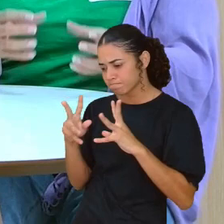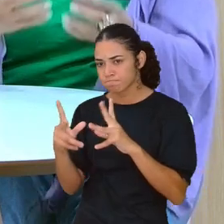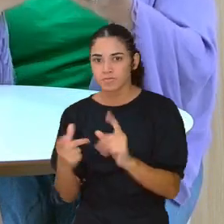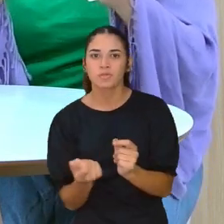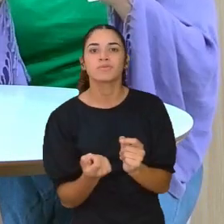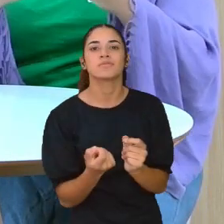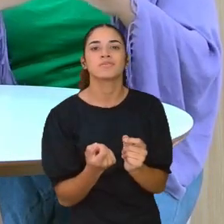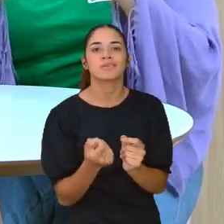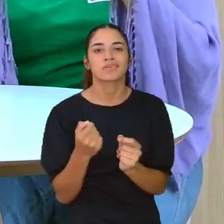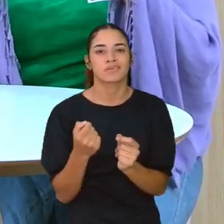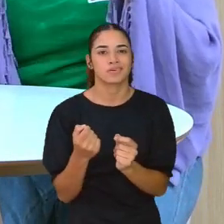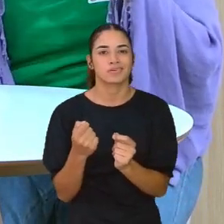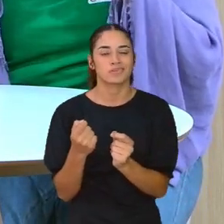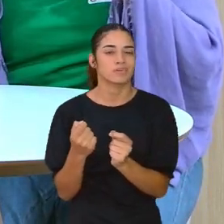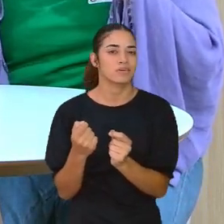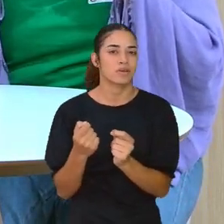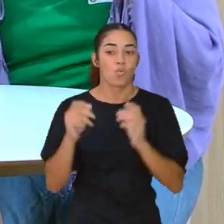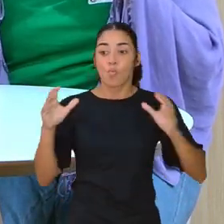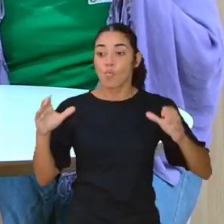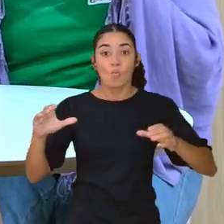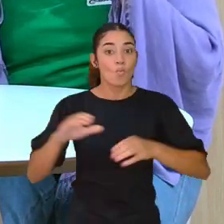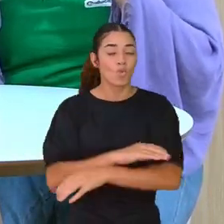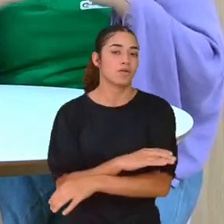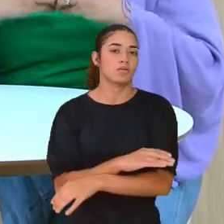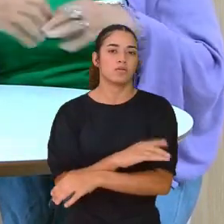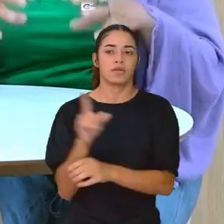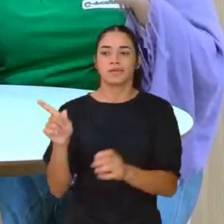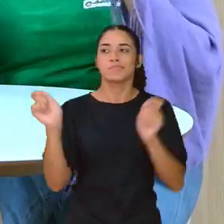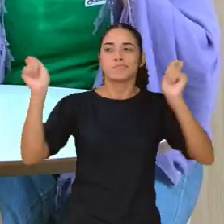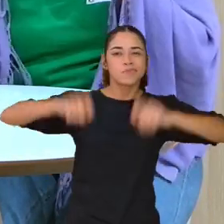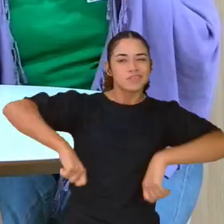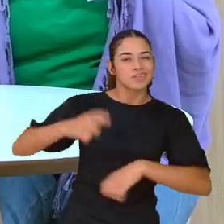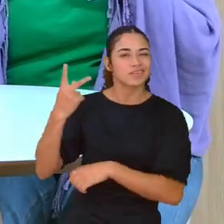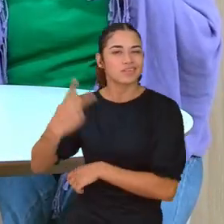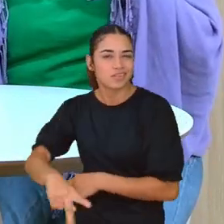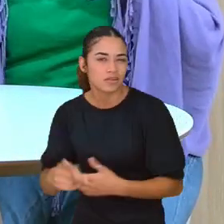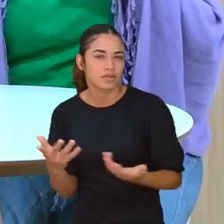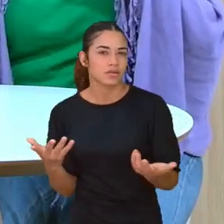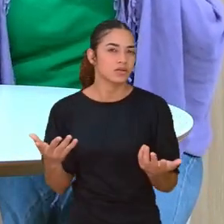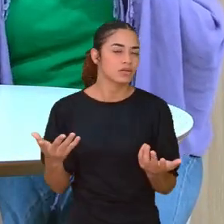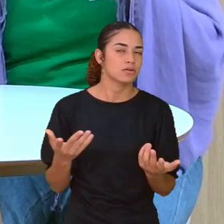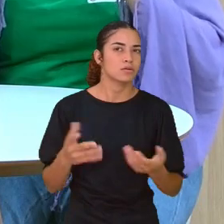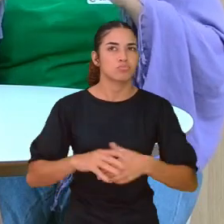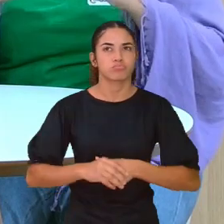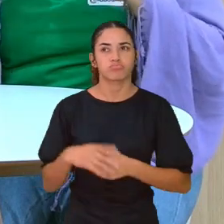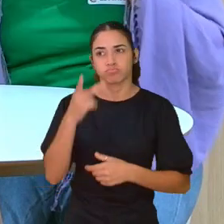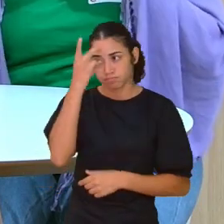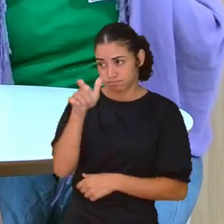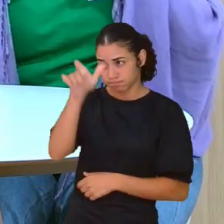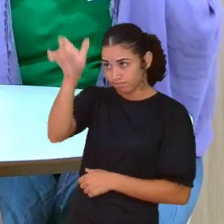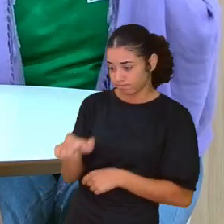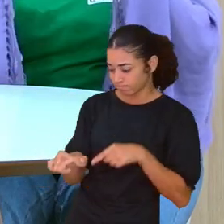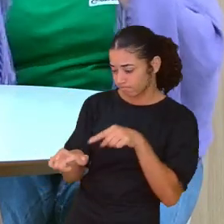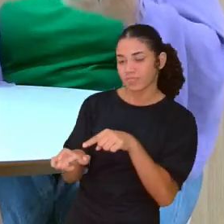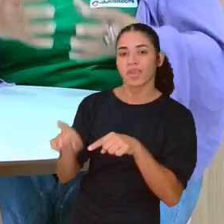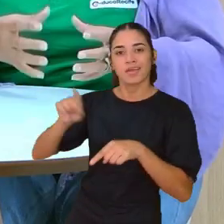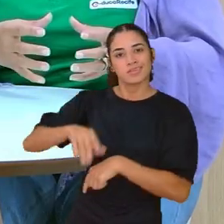Isso. O ser humano em suas potencialidades, o ser humano enquanto